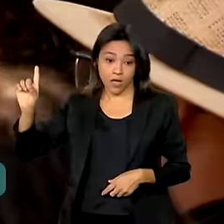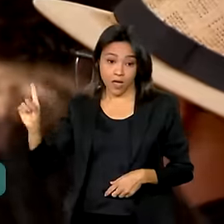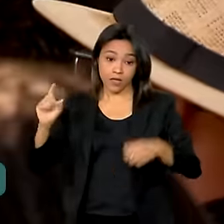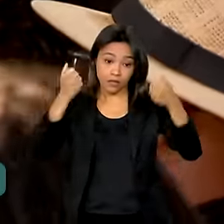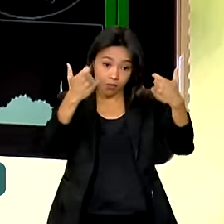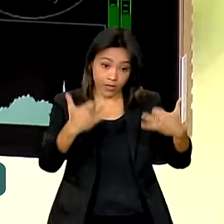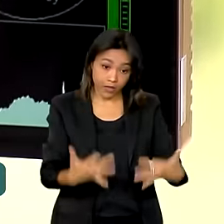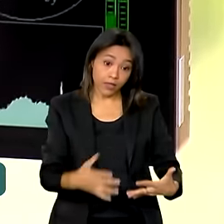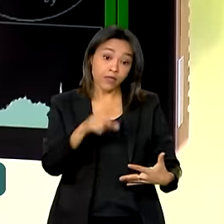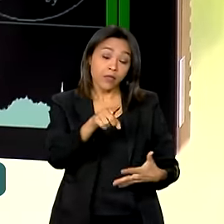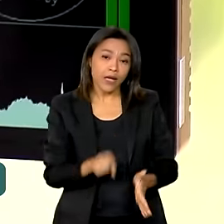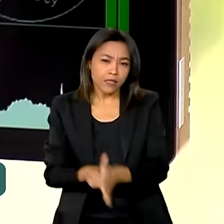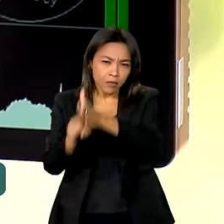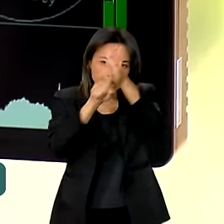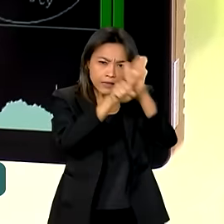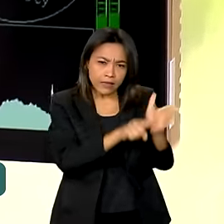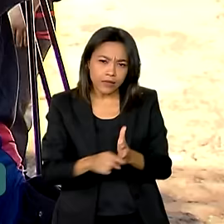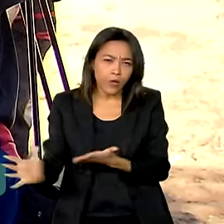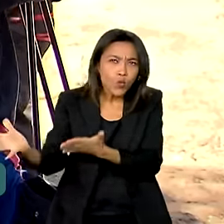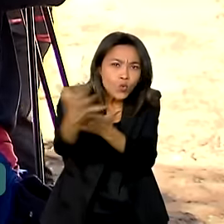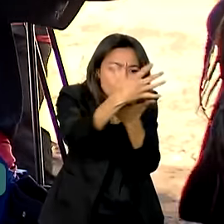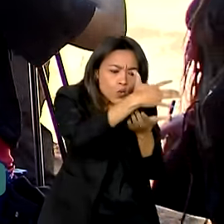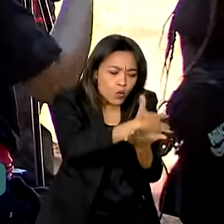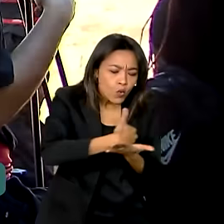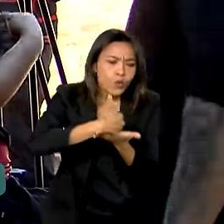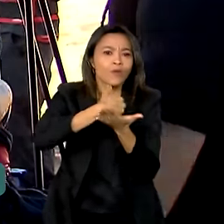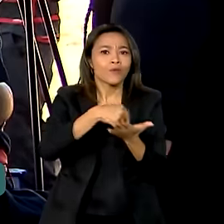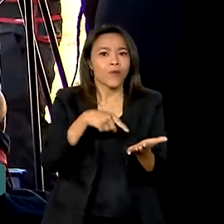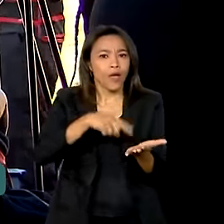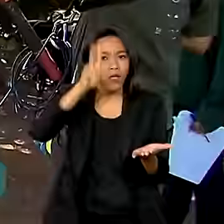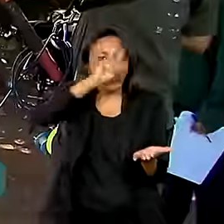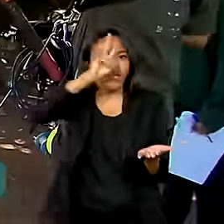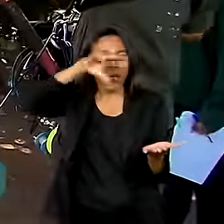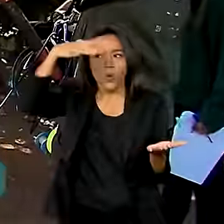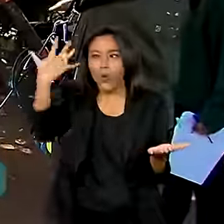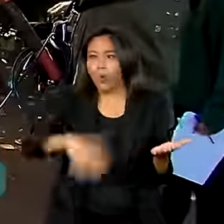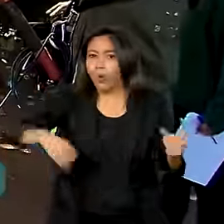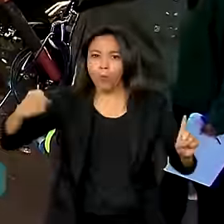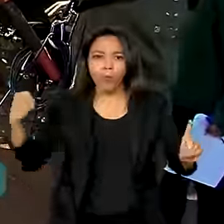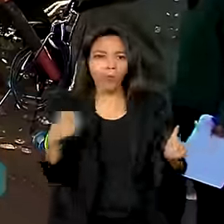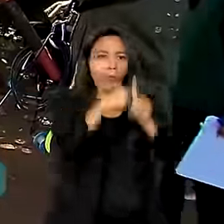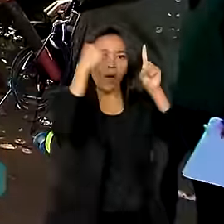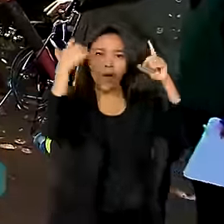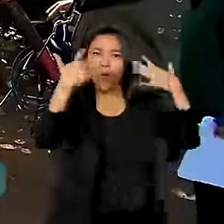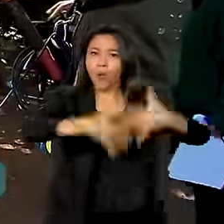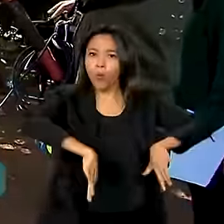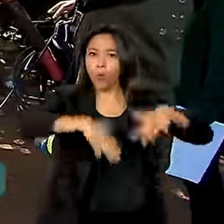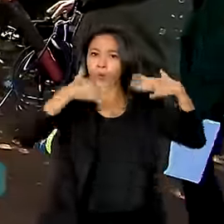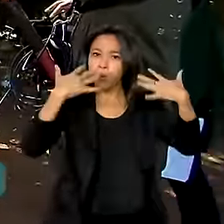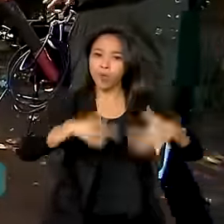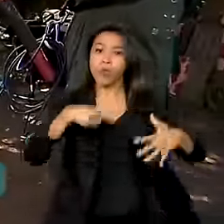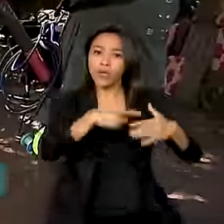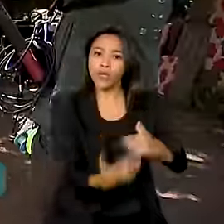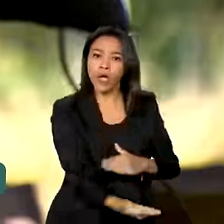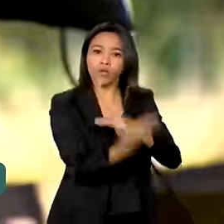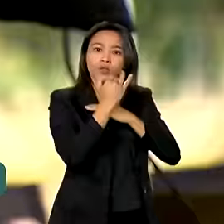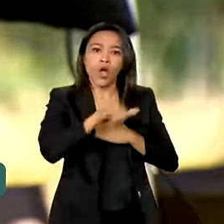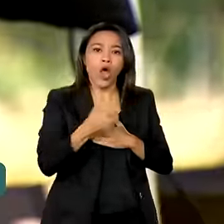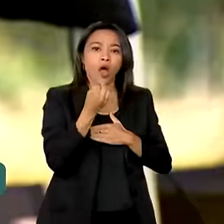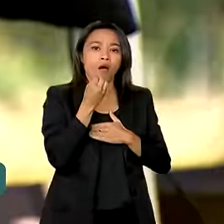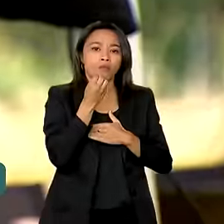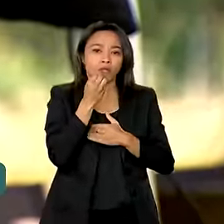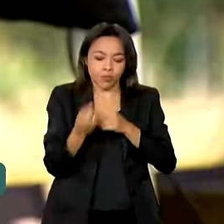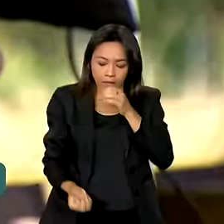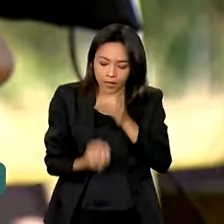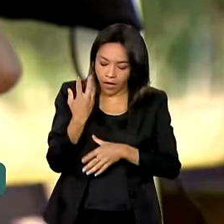a publicação do Censo Quilombola representa um marco histórico e uma grande oportunidade para o desenvolvimento de políticas